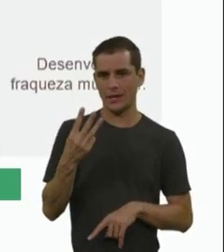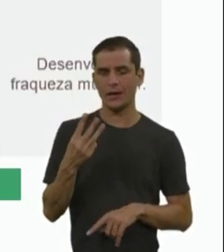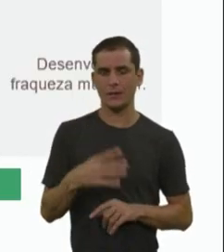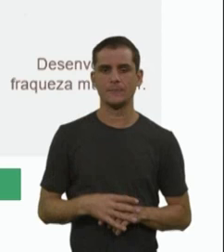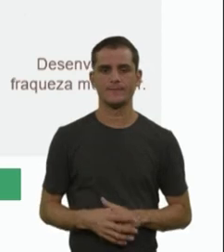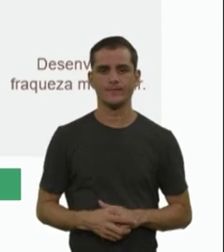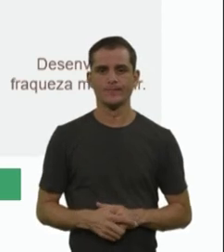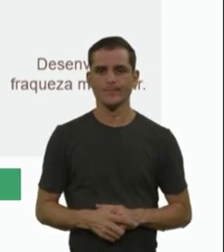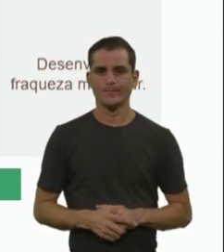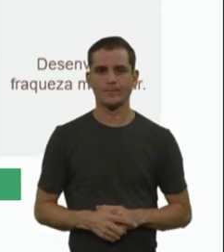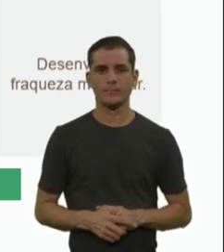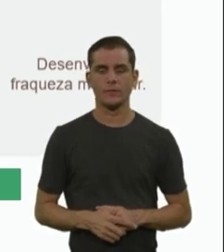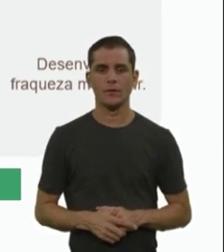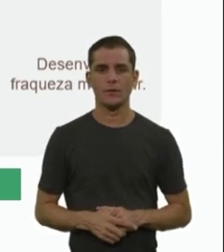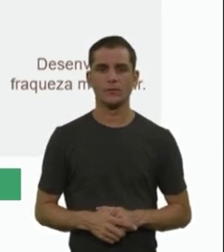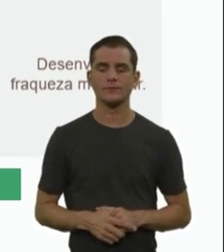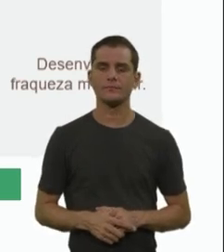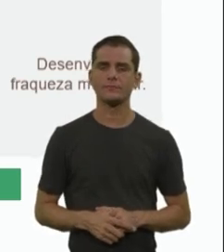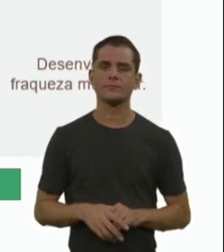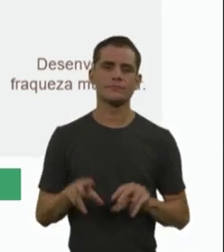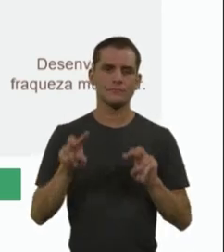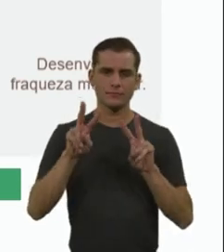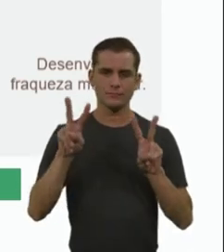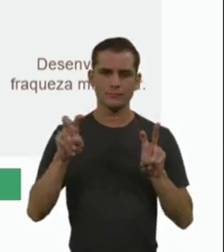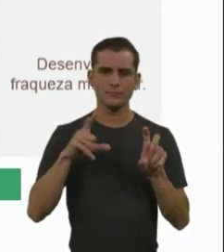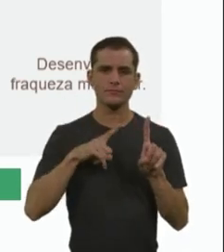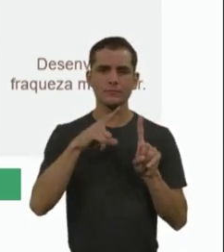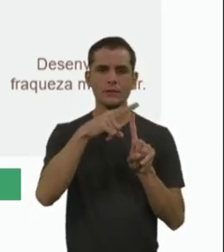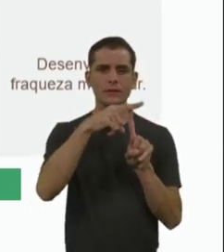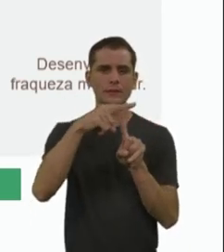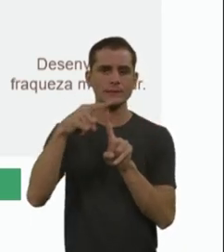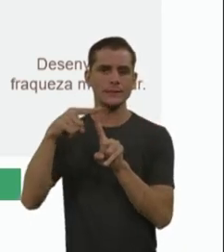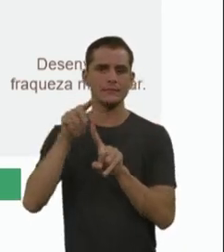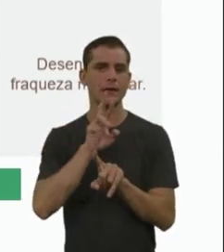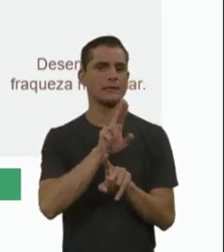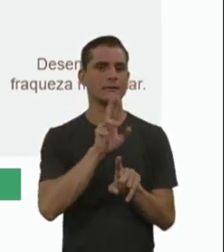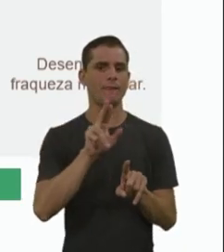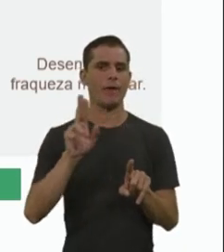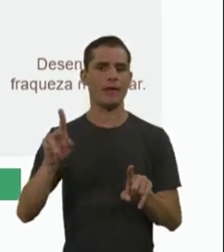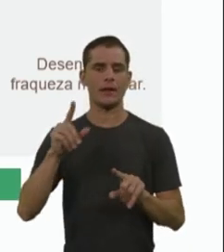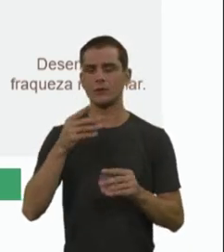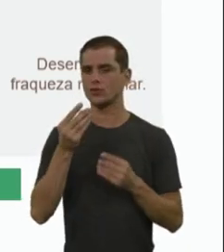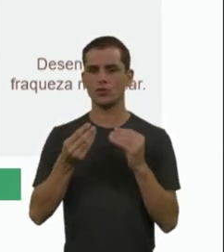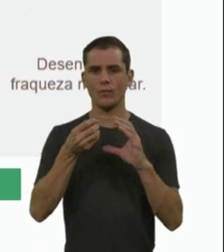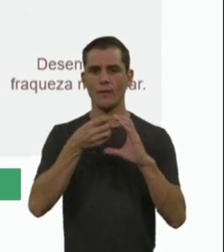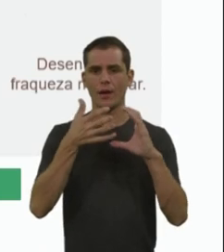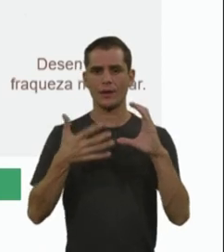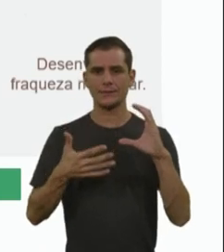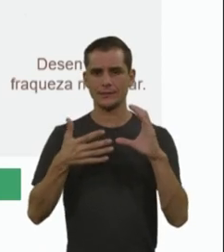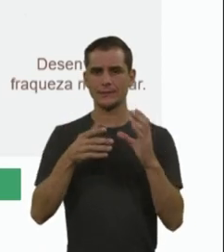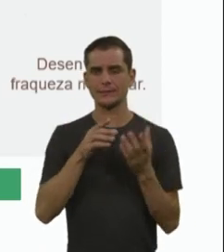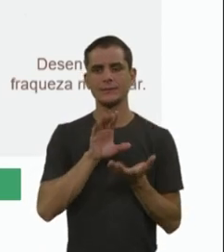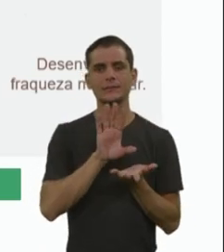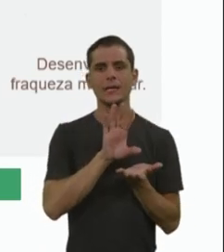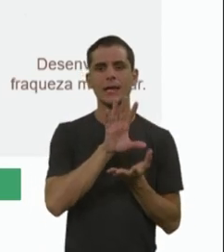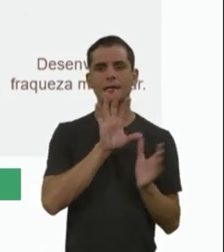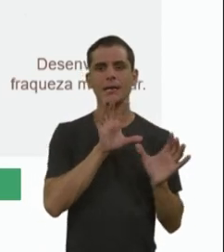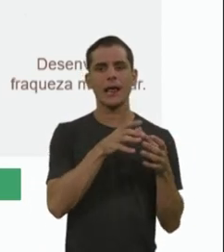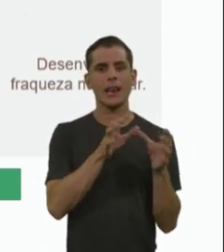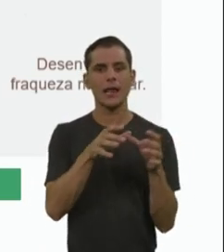Bom, mas vamos falar um pouquinho desses tipos então que é a classificação clínica da AMI, tá? então a